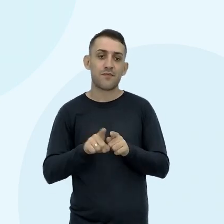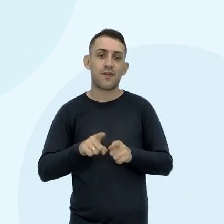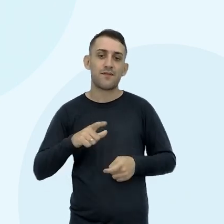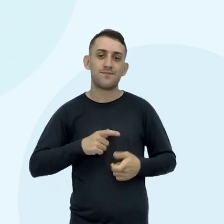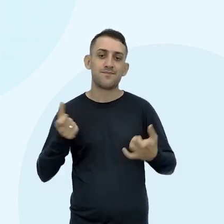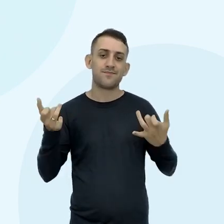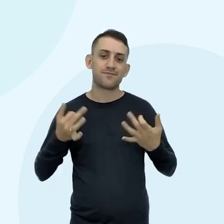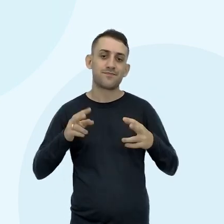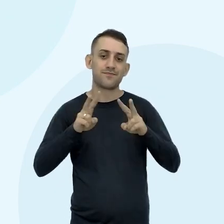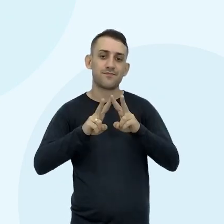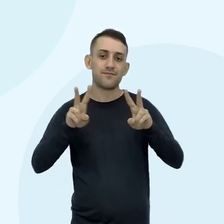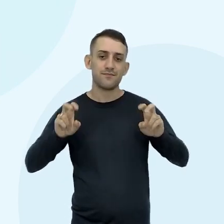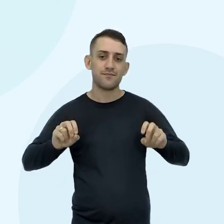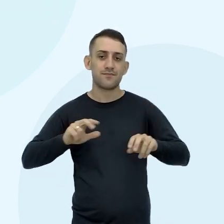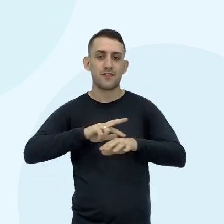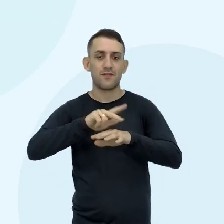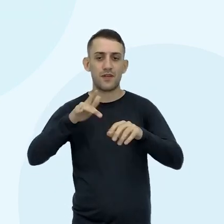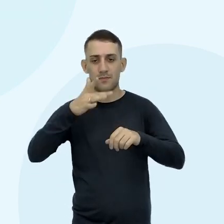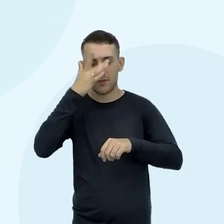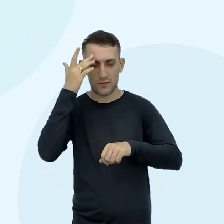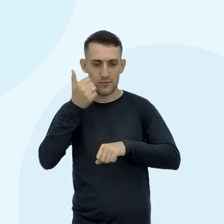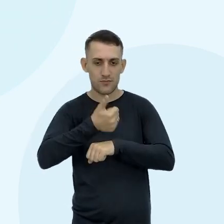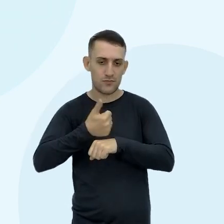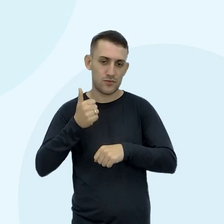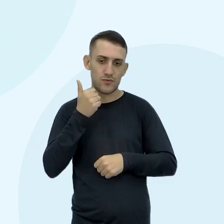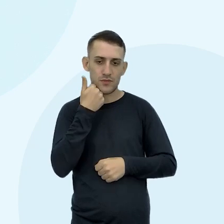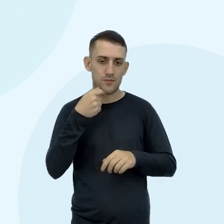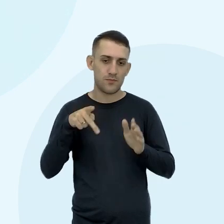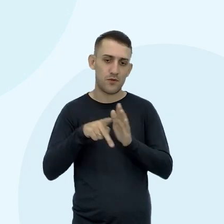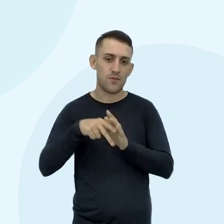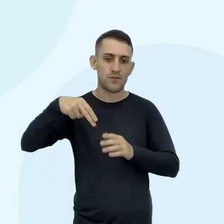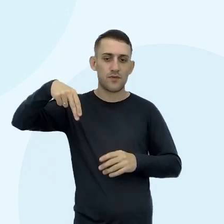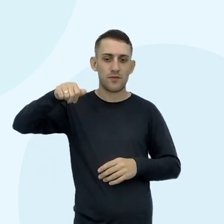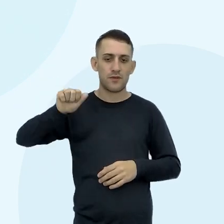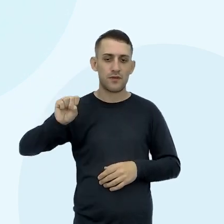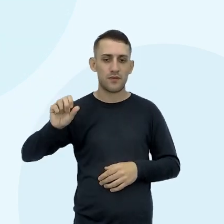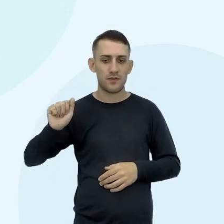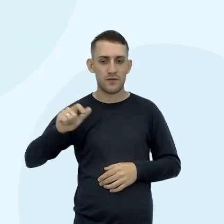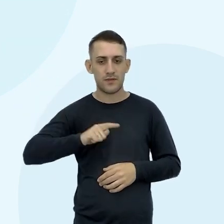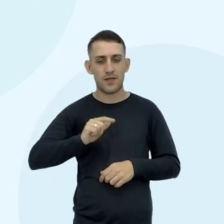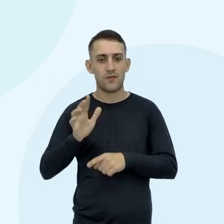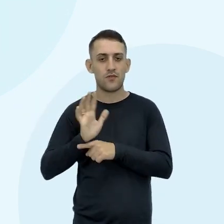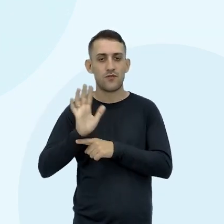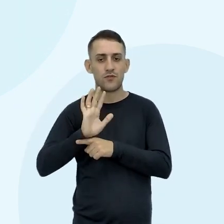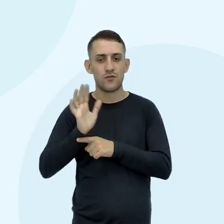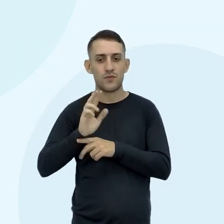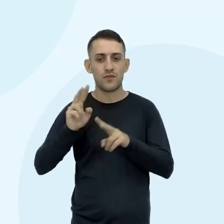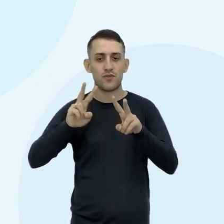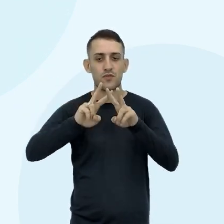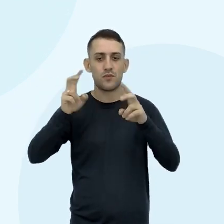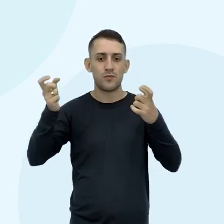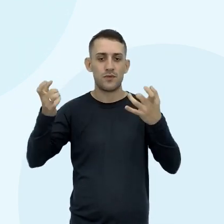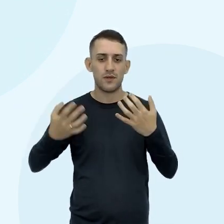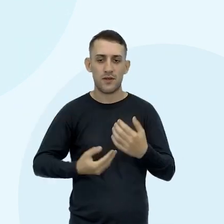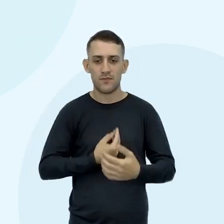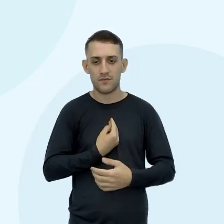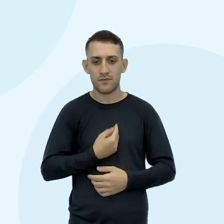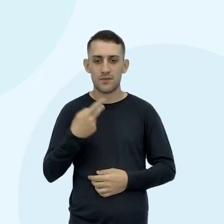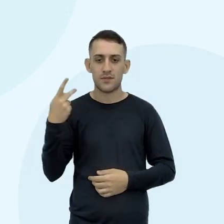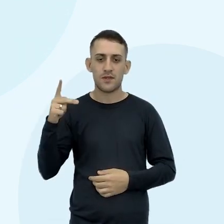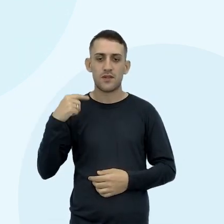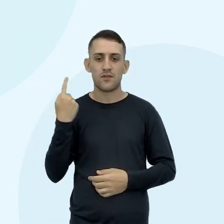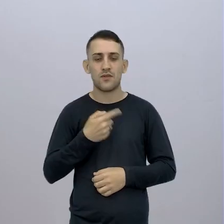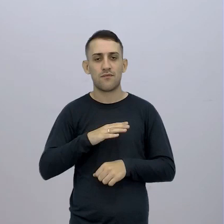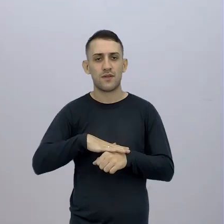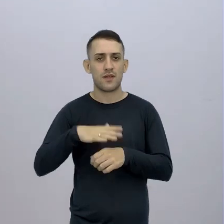No caso Grandes cientistas Da NASA Tem até um filme Sobre elas Sobre a questão De que elas Fizeram os